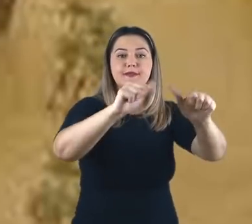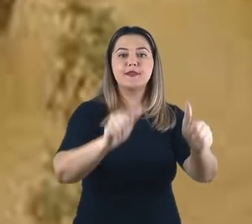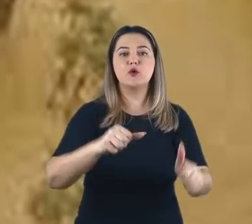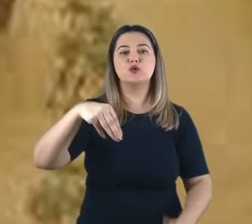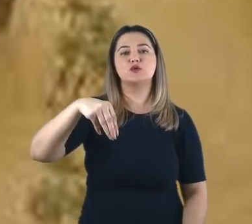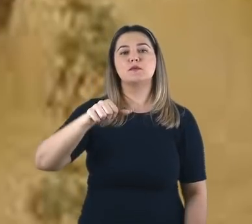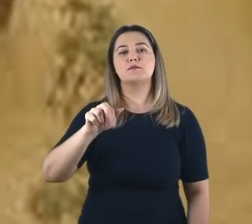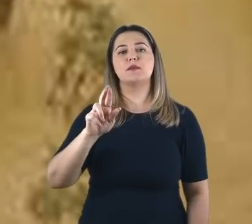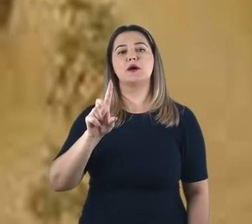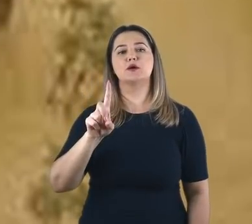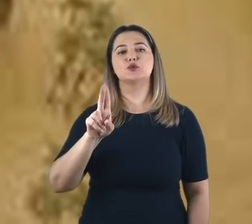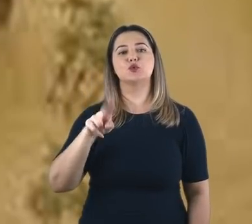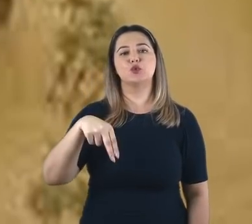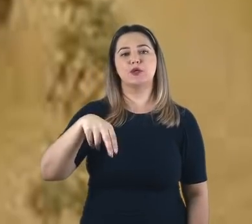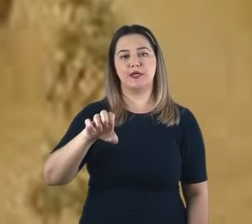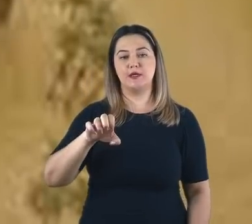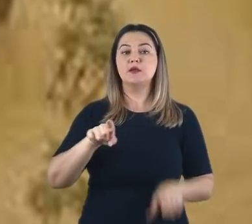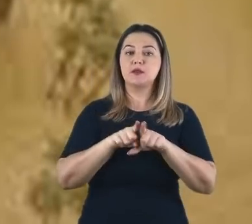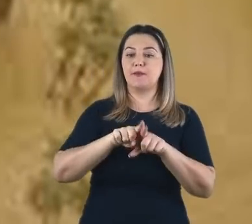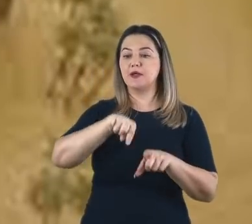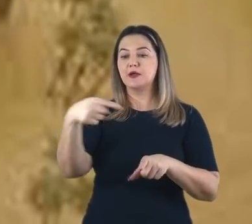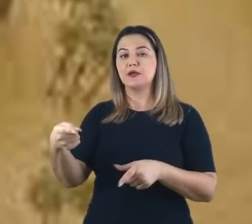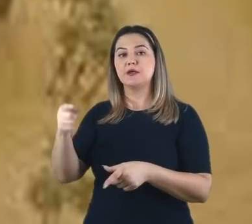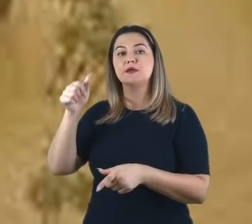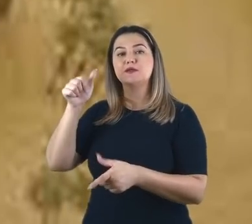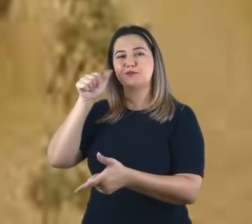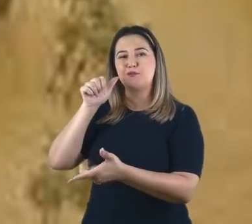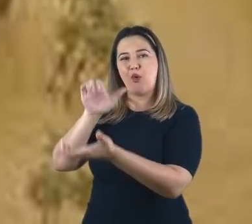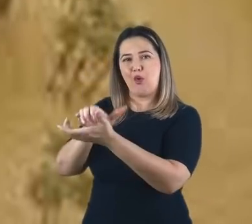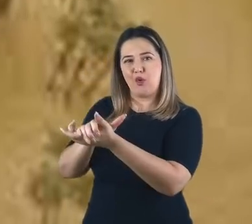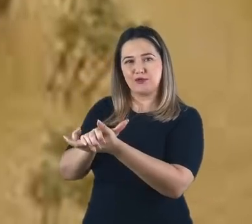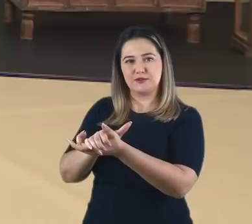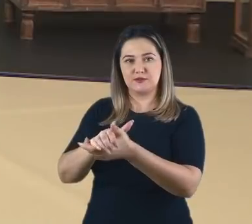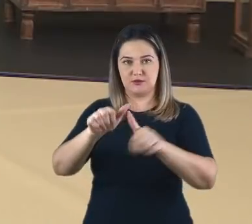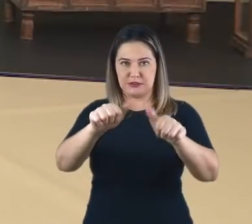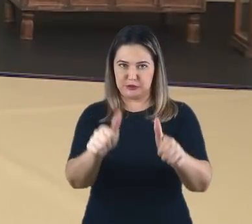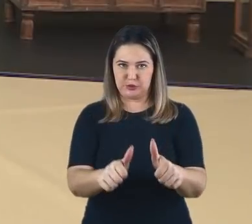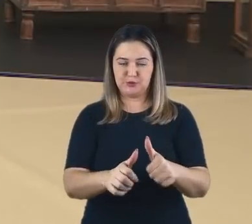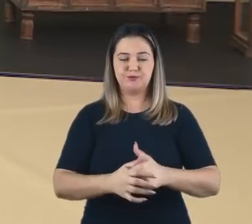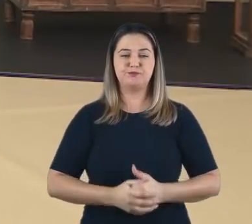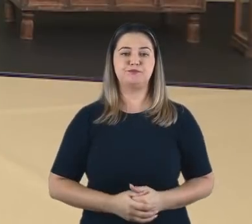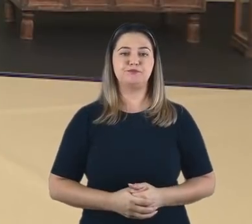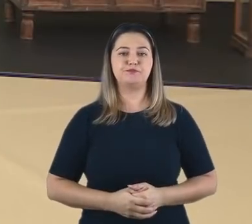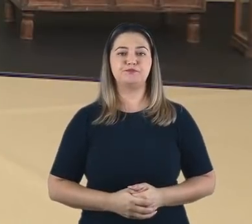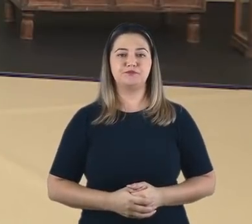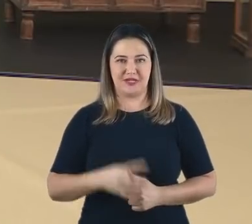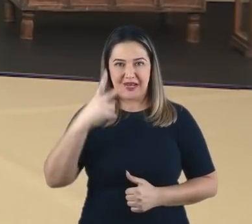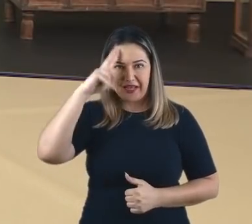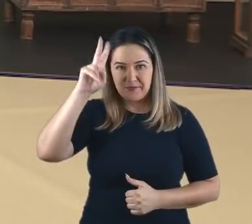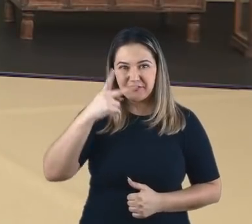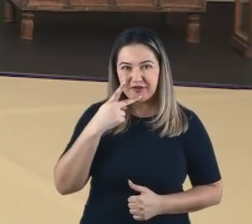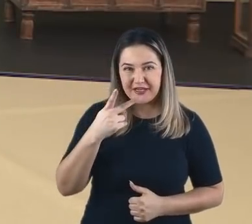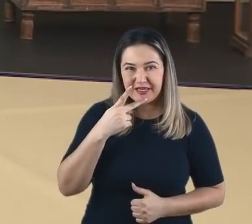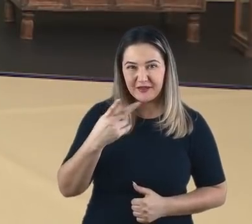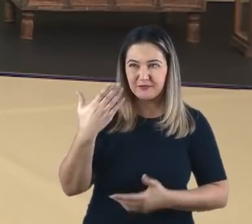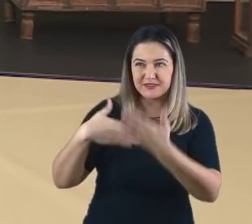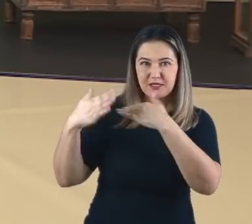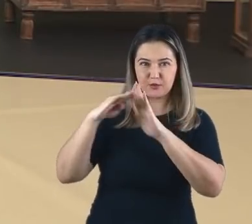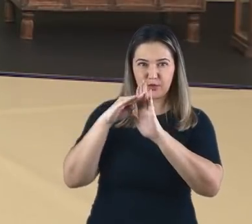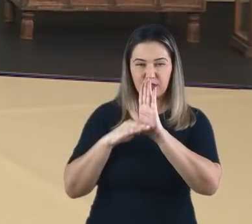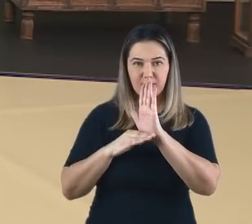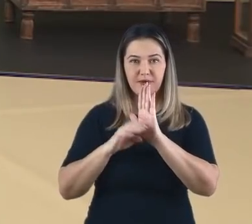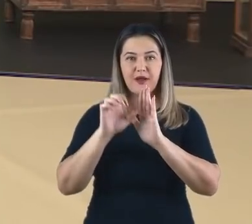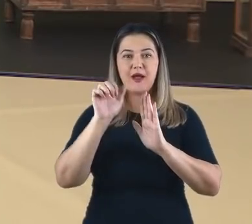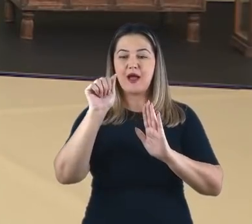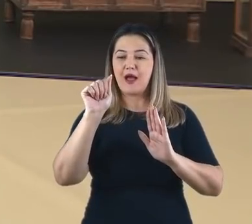e protetor da Babilônia, e a sua cônjuge, Sarpanit. Lembra o que eu falei no programa anterior sobre o deus Anu, o